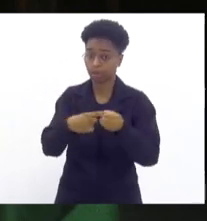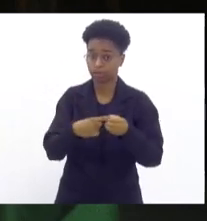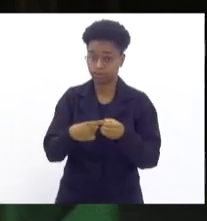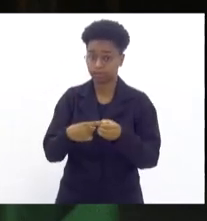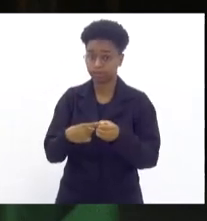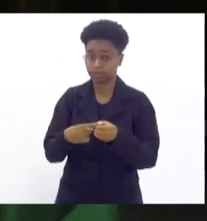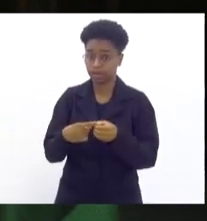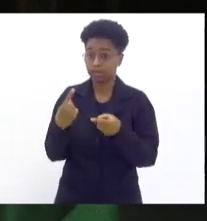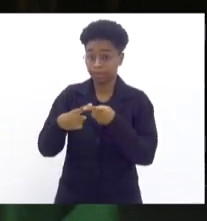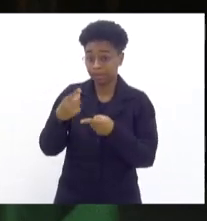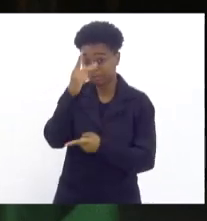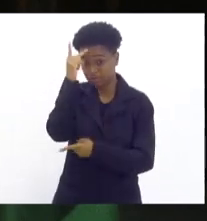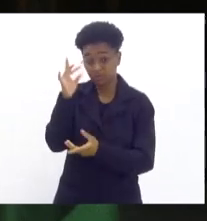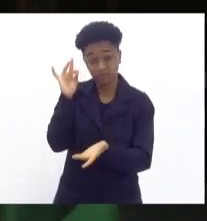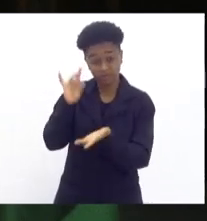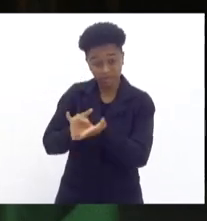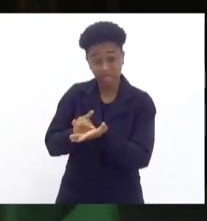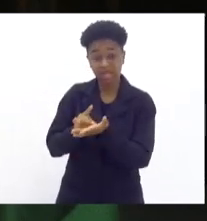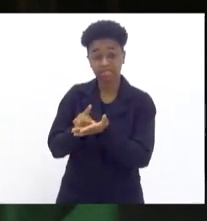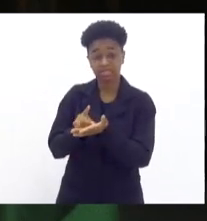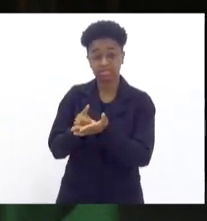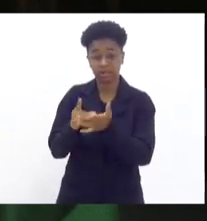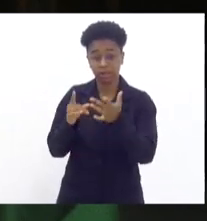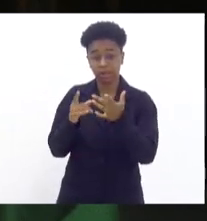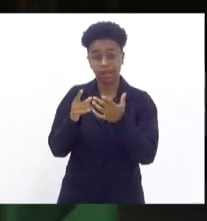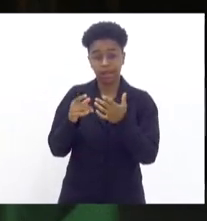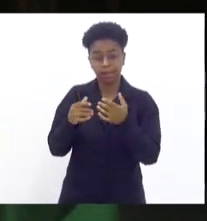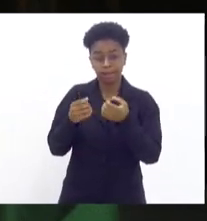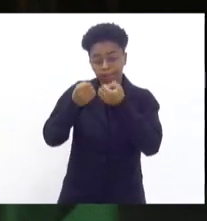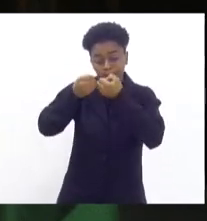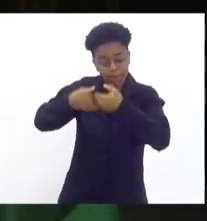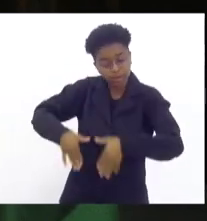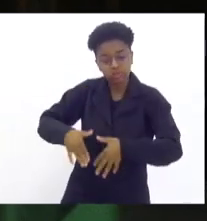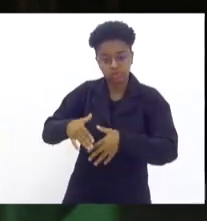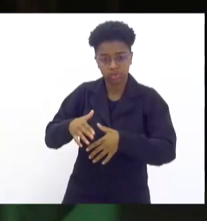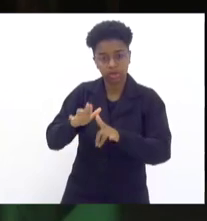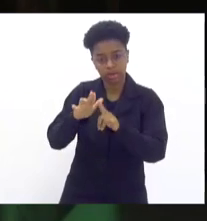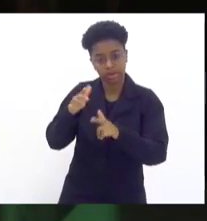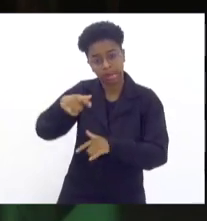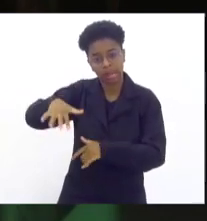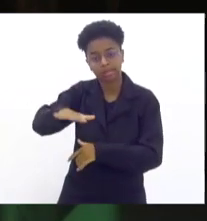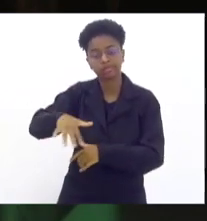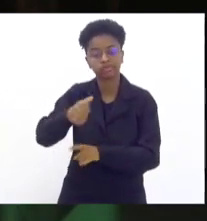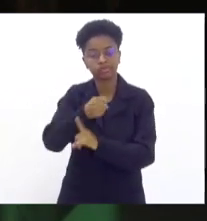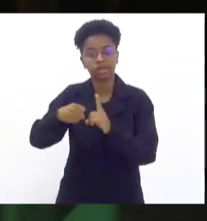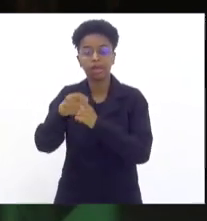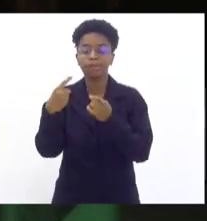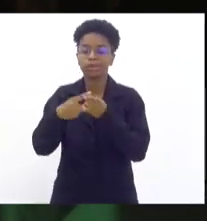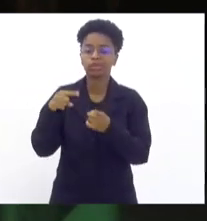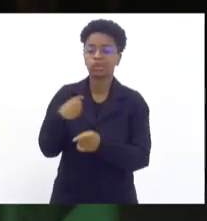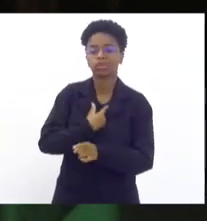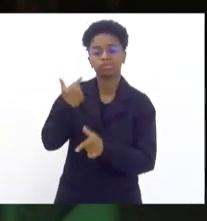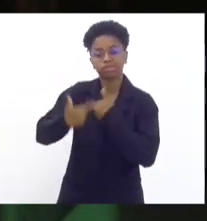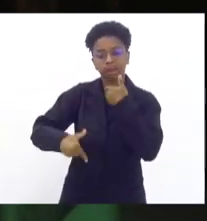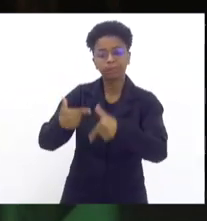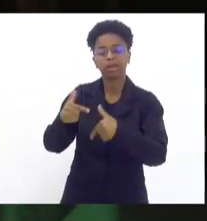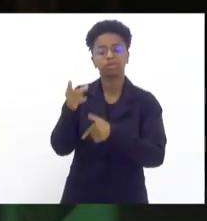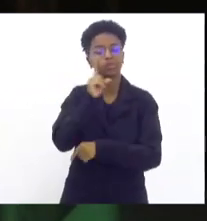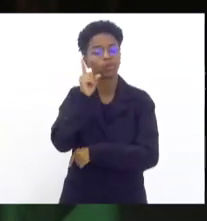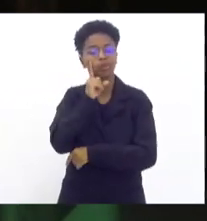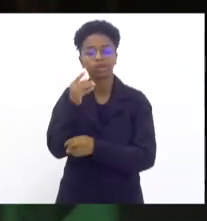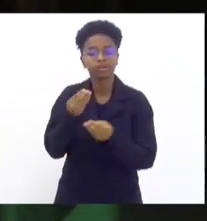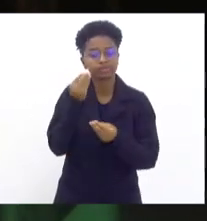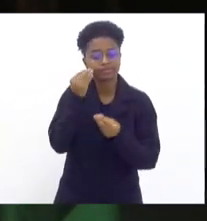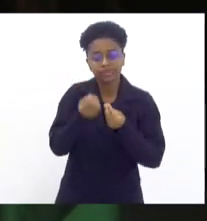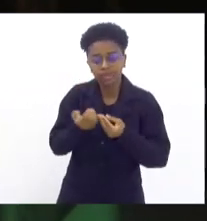as pessoas que são as verdadeiras vítimas da sociedade, que somos nós que temos que trabalhar para levar o pão de cada dia para os nossos filhos,